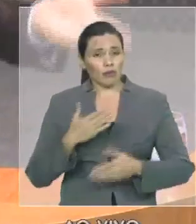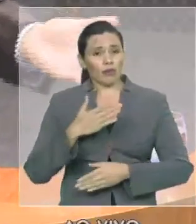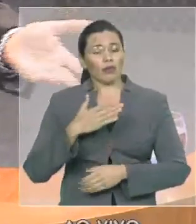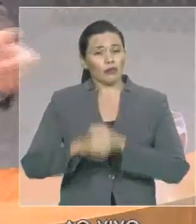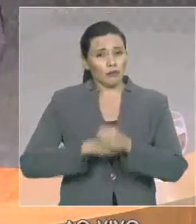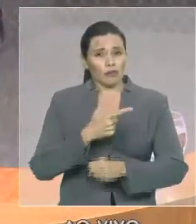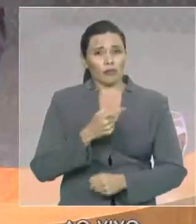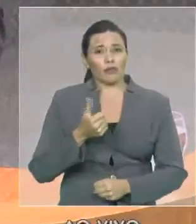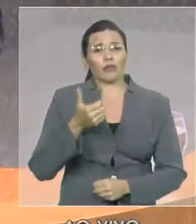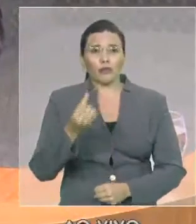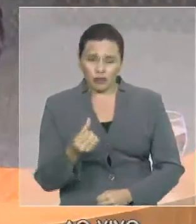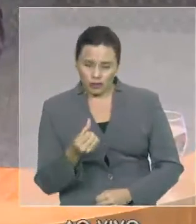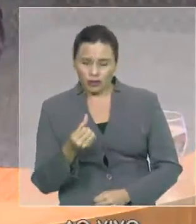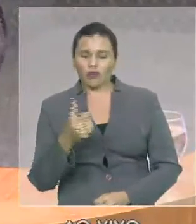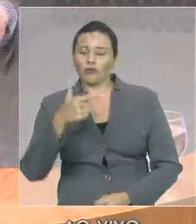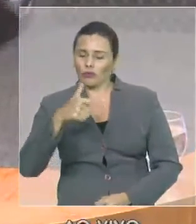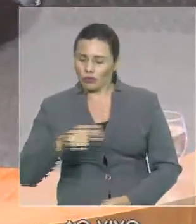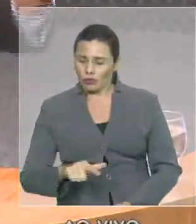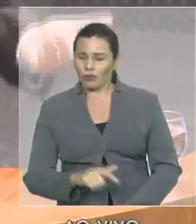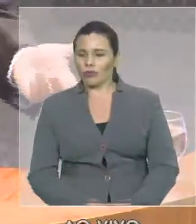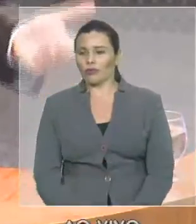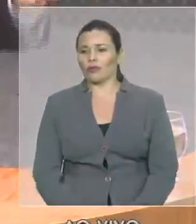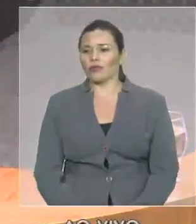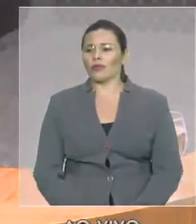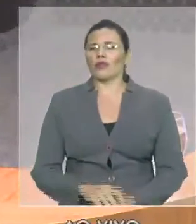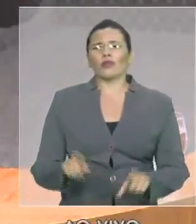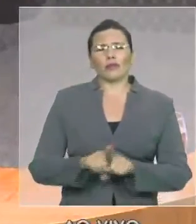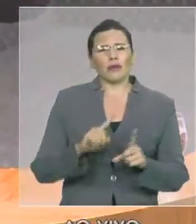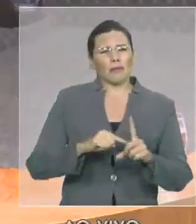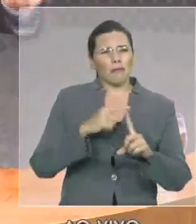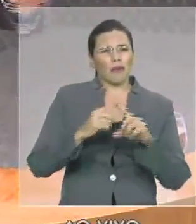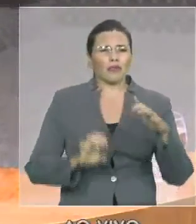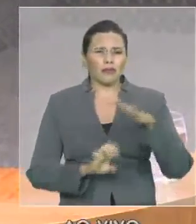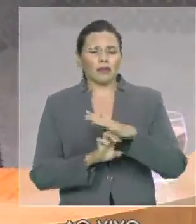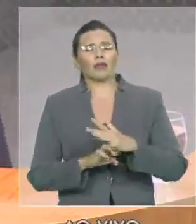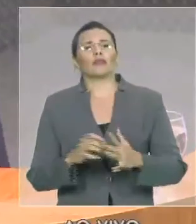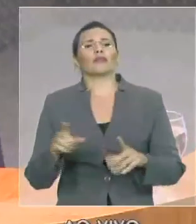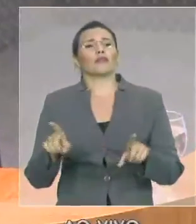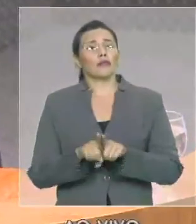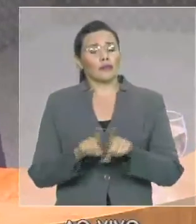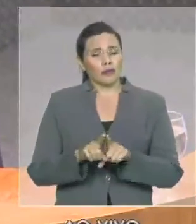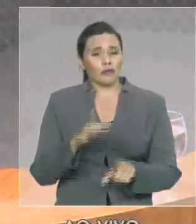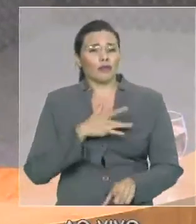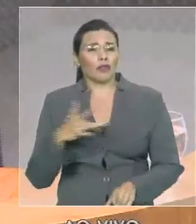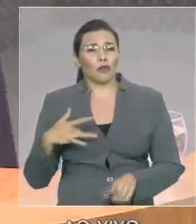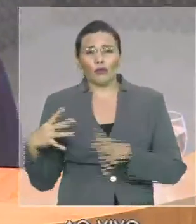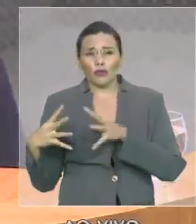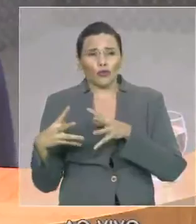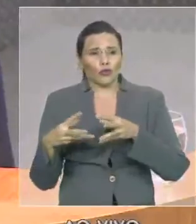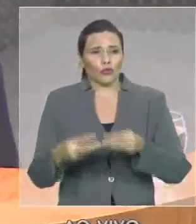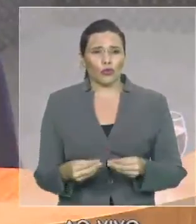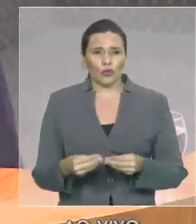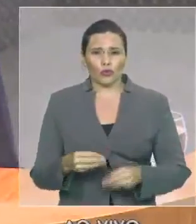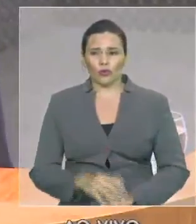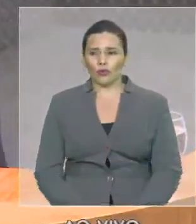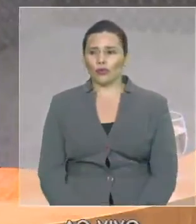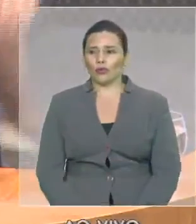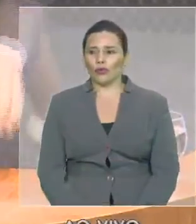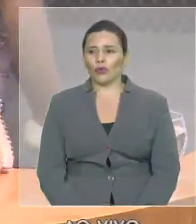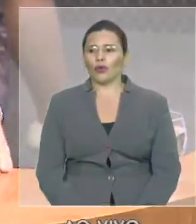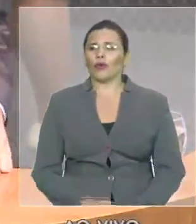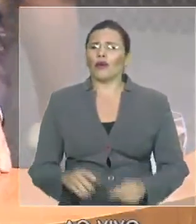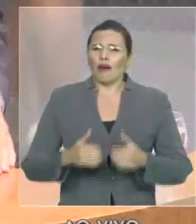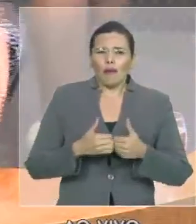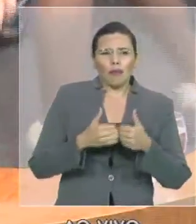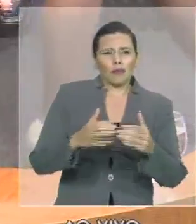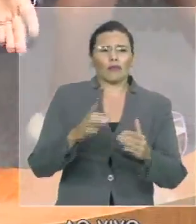com os investimentos aqui já fiz referência mais empresas saúde para todos com a implantação da força estadual de saúde e abertura